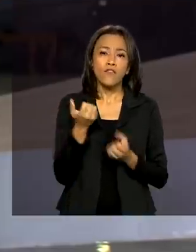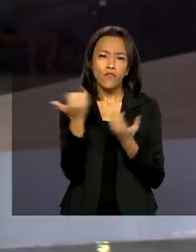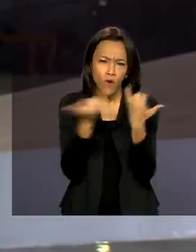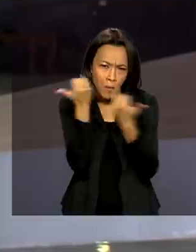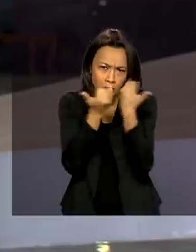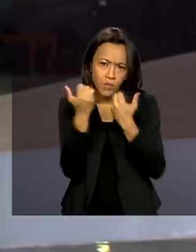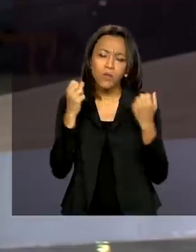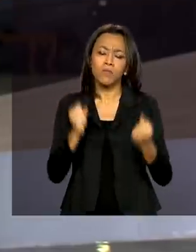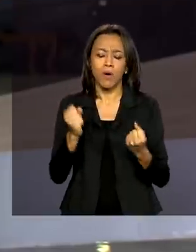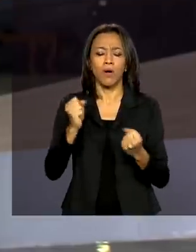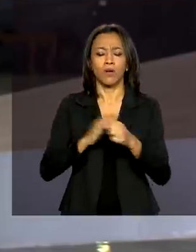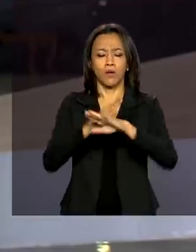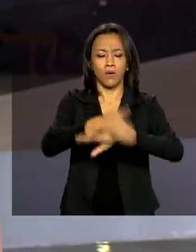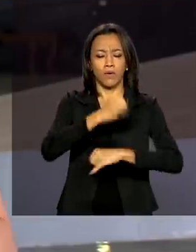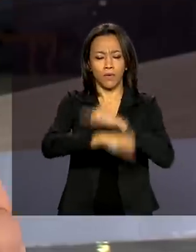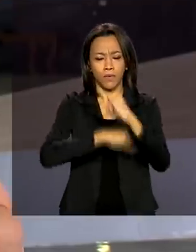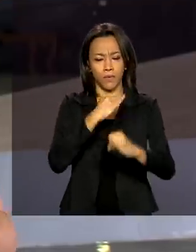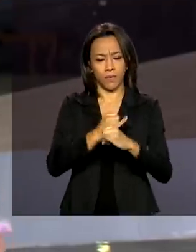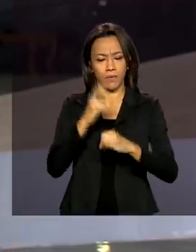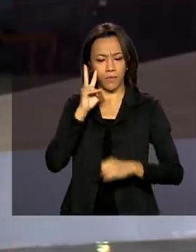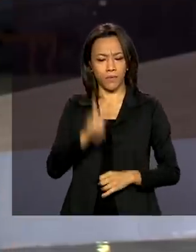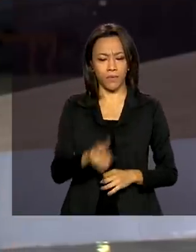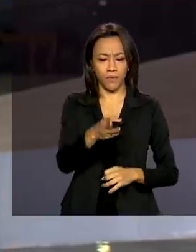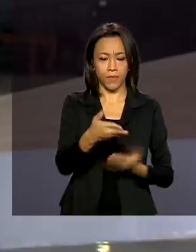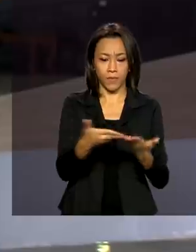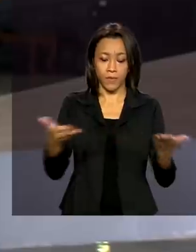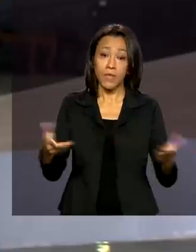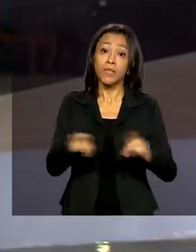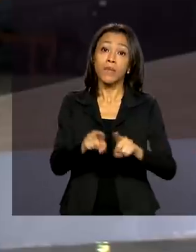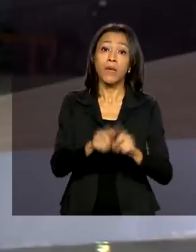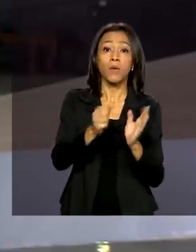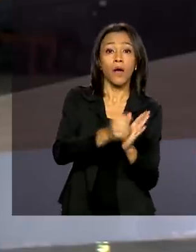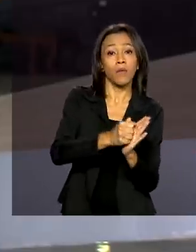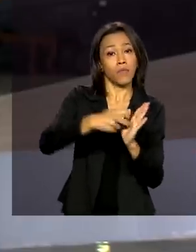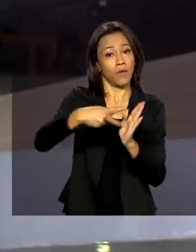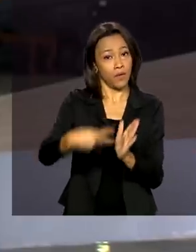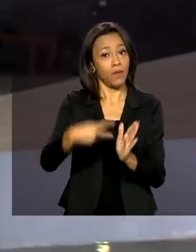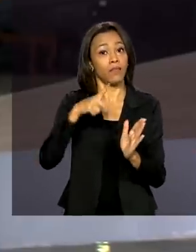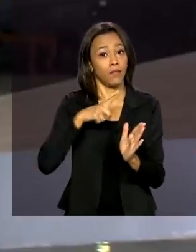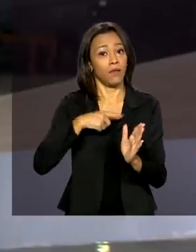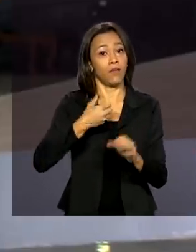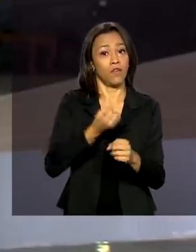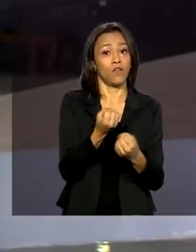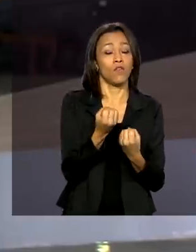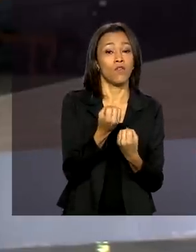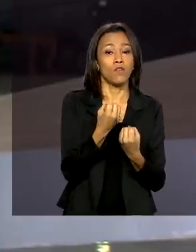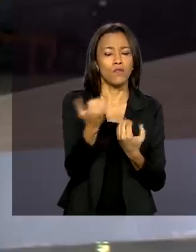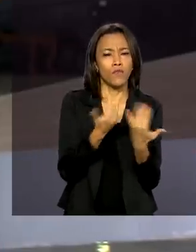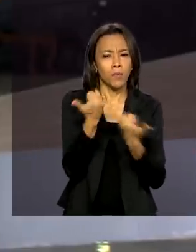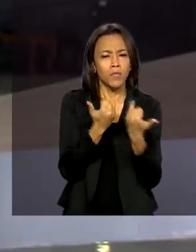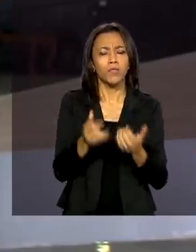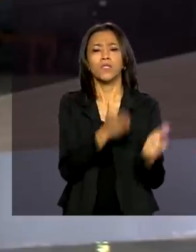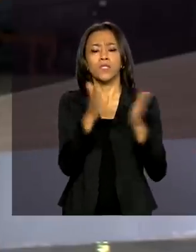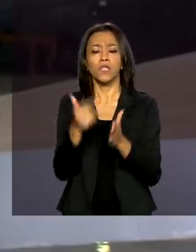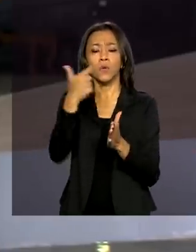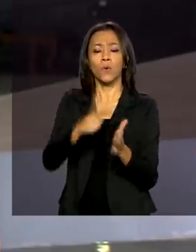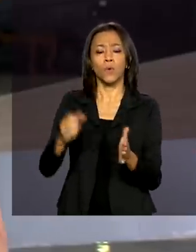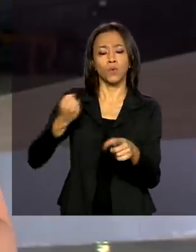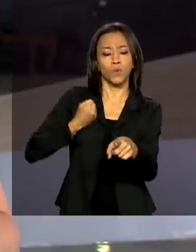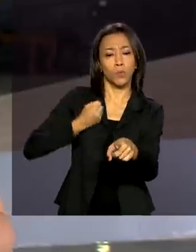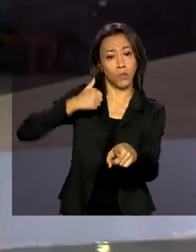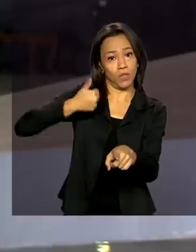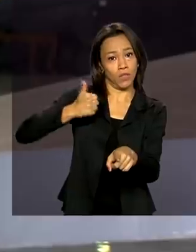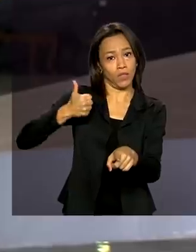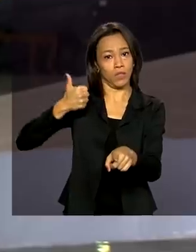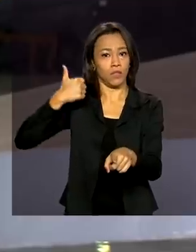auxilio.caixa.gov.br, no próprio aplicativo do auxílio emergencial e também pelo telefone 111. Agora,